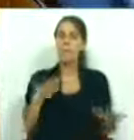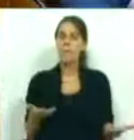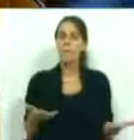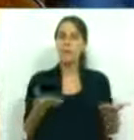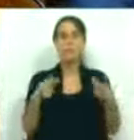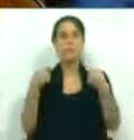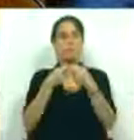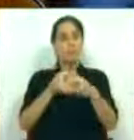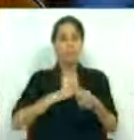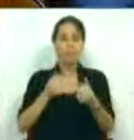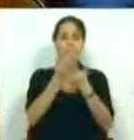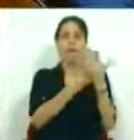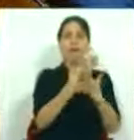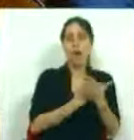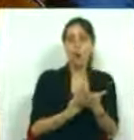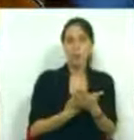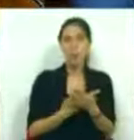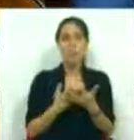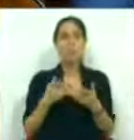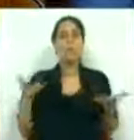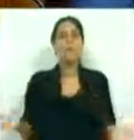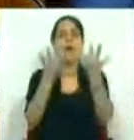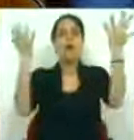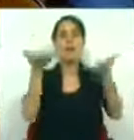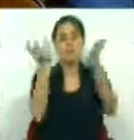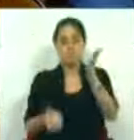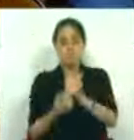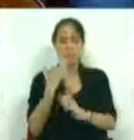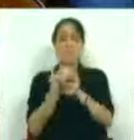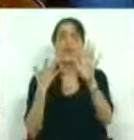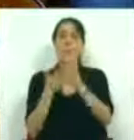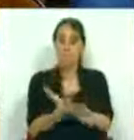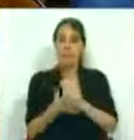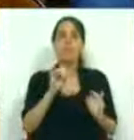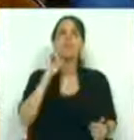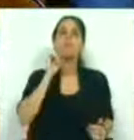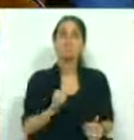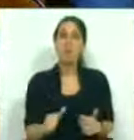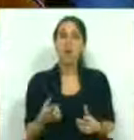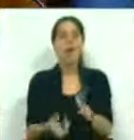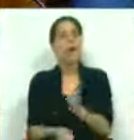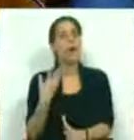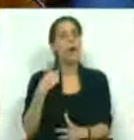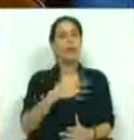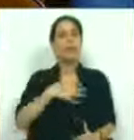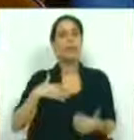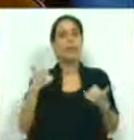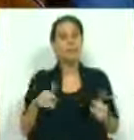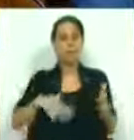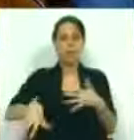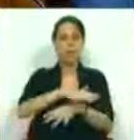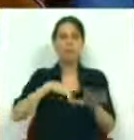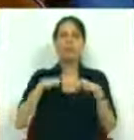que ajustem a nossa economia, que relancem a criação de emprego e que permitam criar um bem-estar